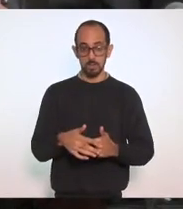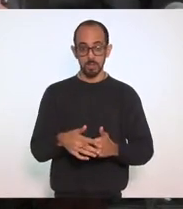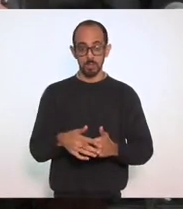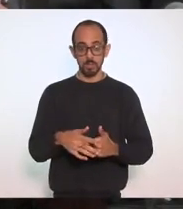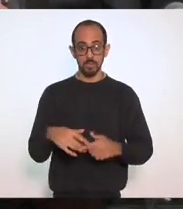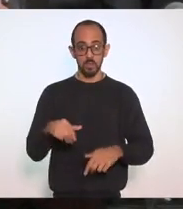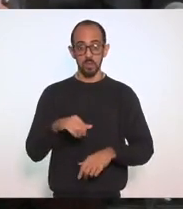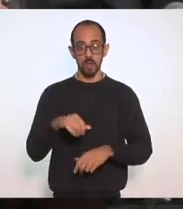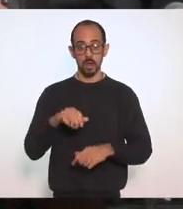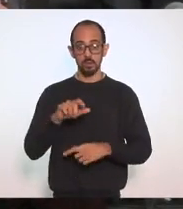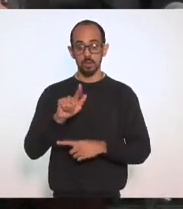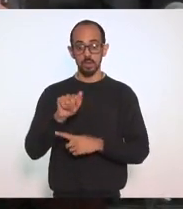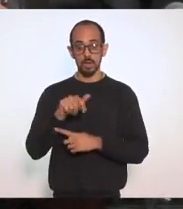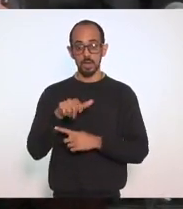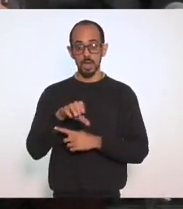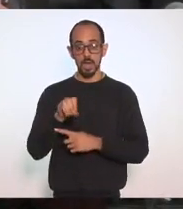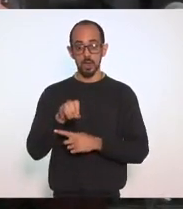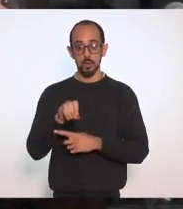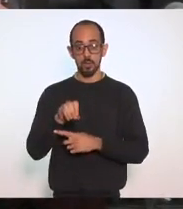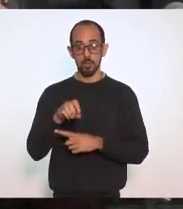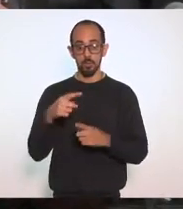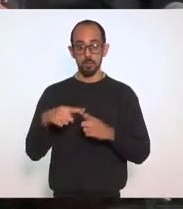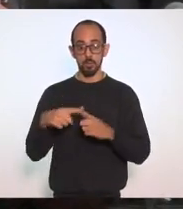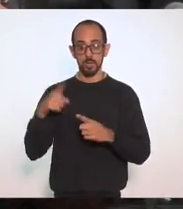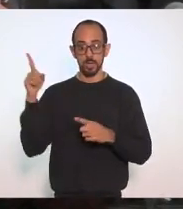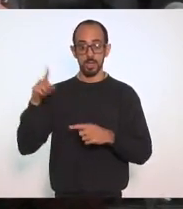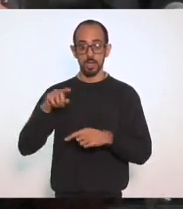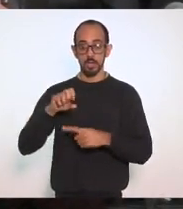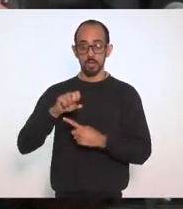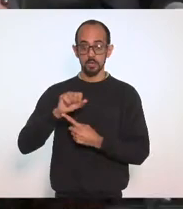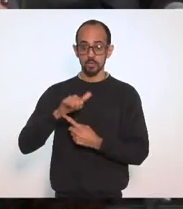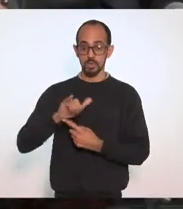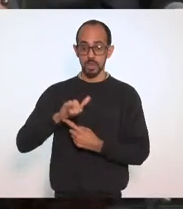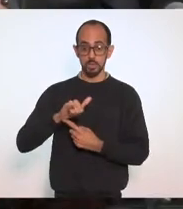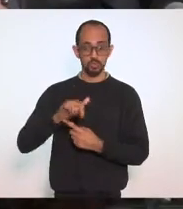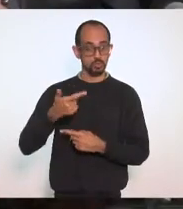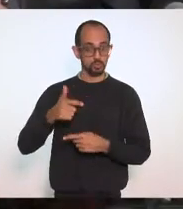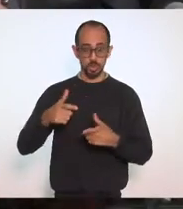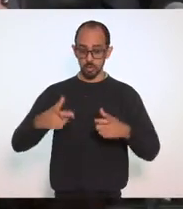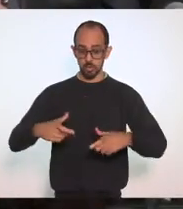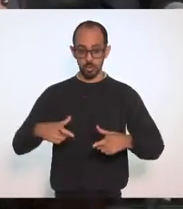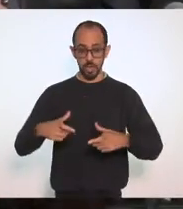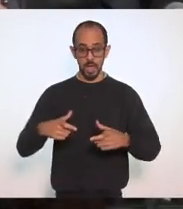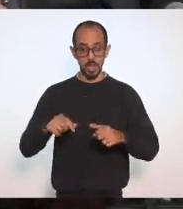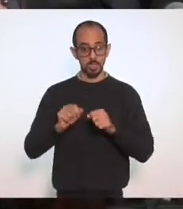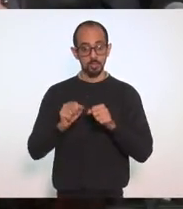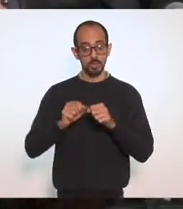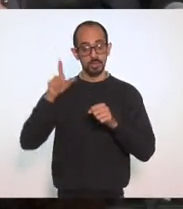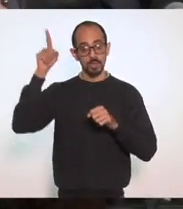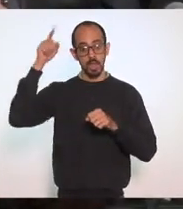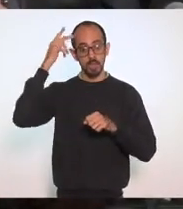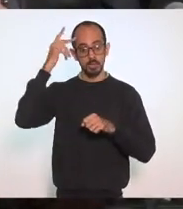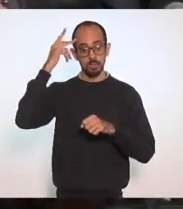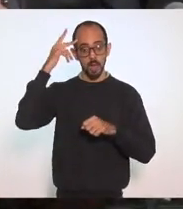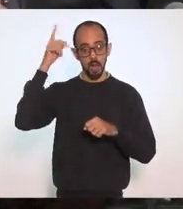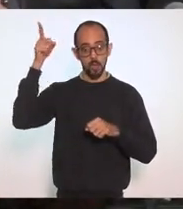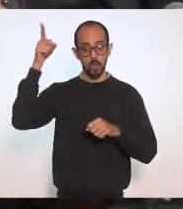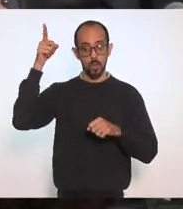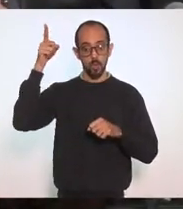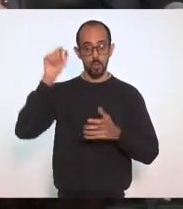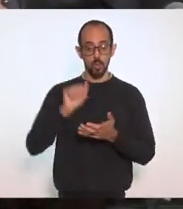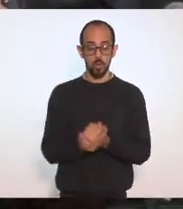o Santos Dumont não tem espaço, essas aeronaves estão fazendo manutenção no estado de São Paulo. Então, além,